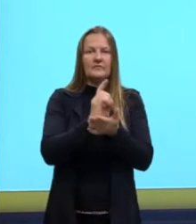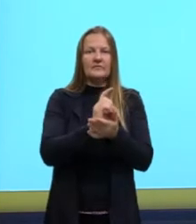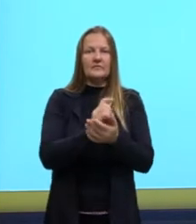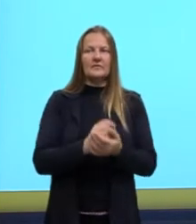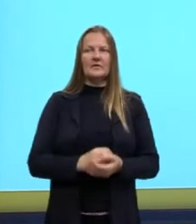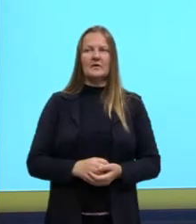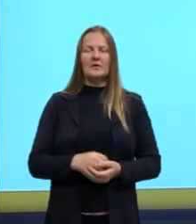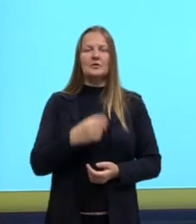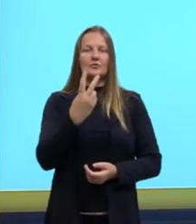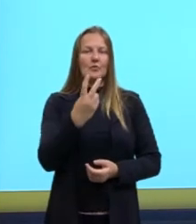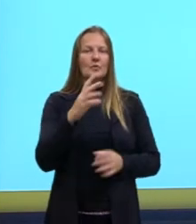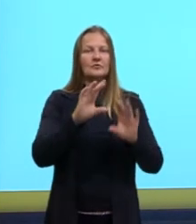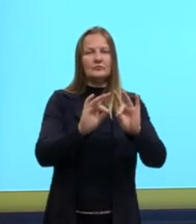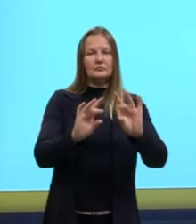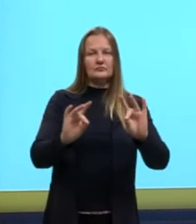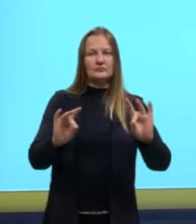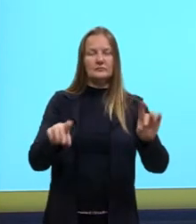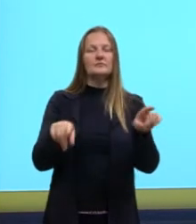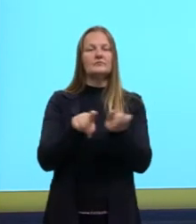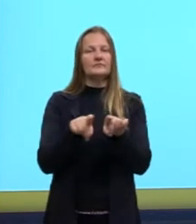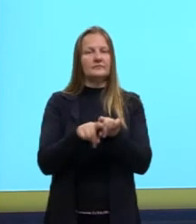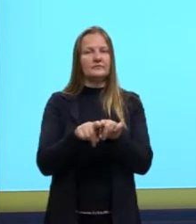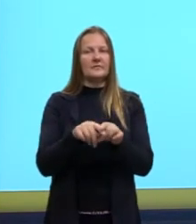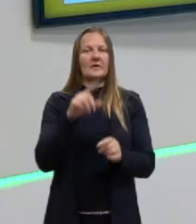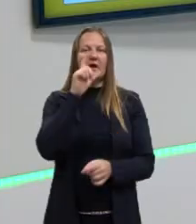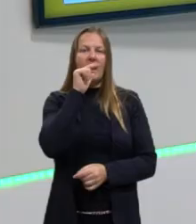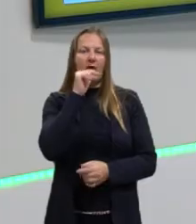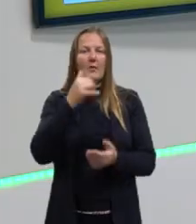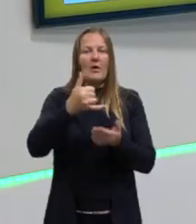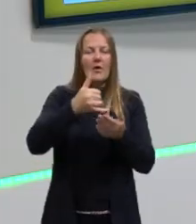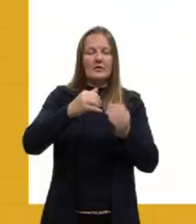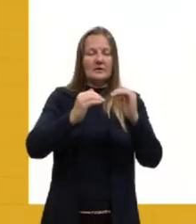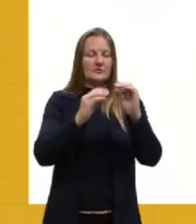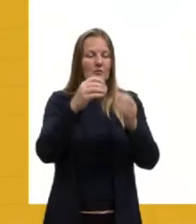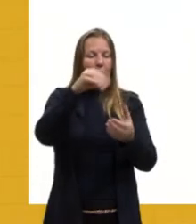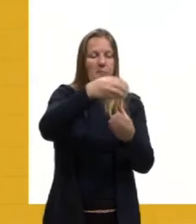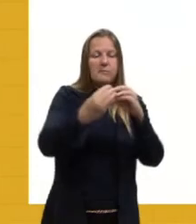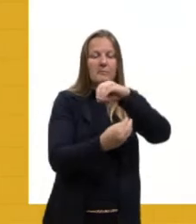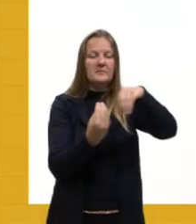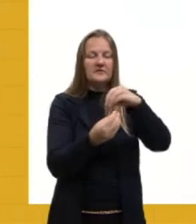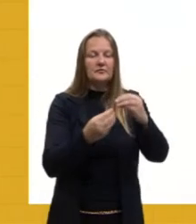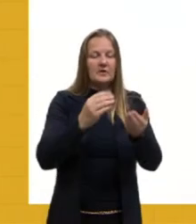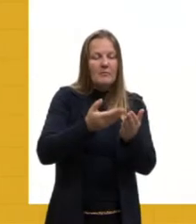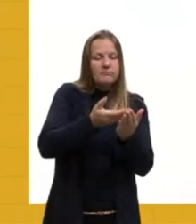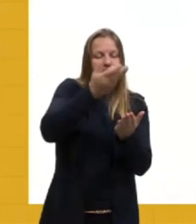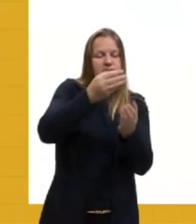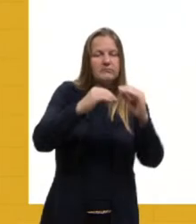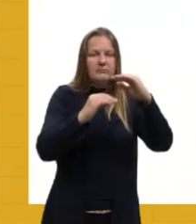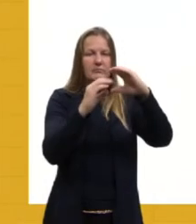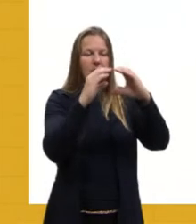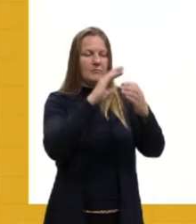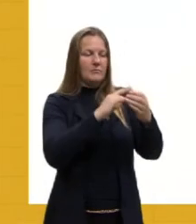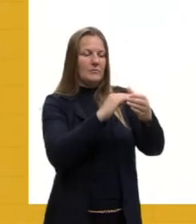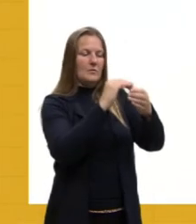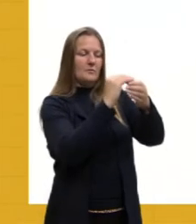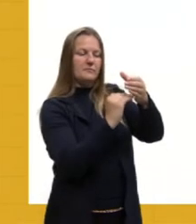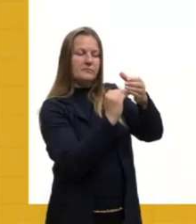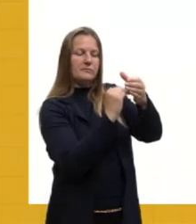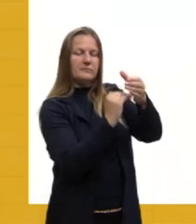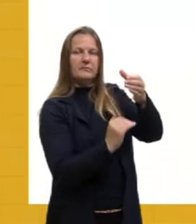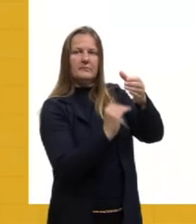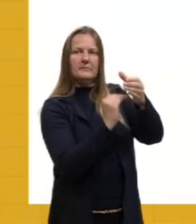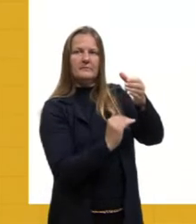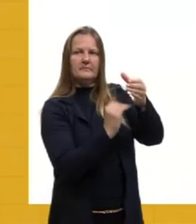dois líquidos também, tá? Como a água e o óleo. O acontece? A sedimentação,